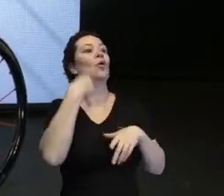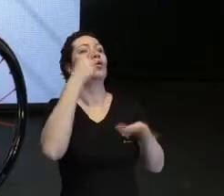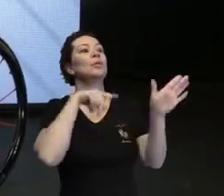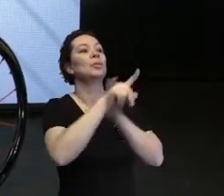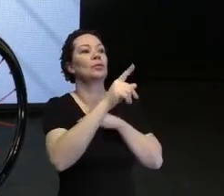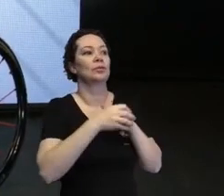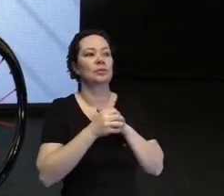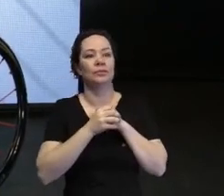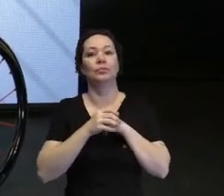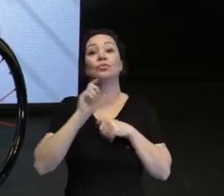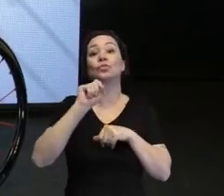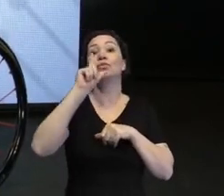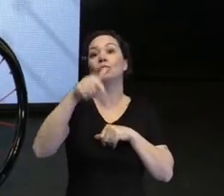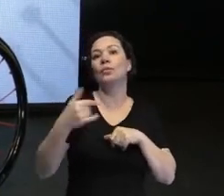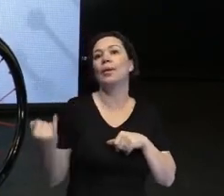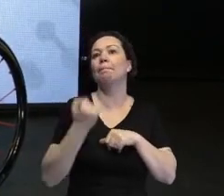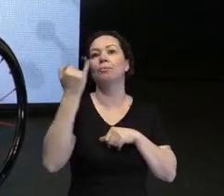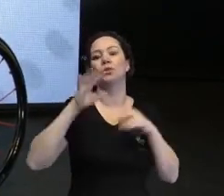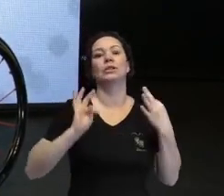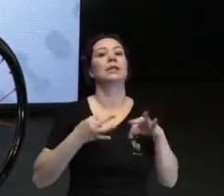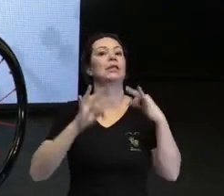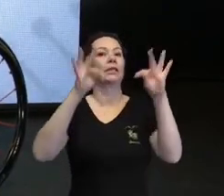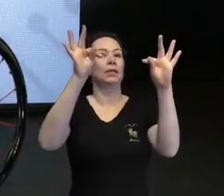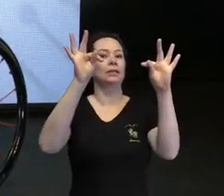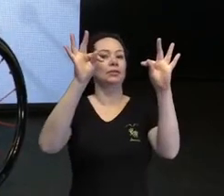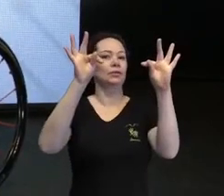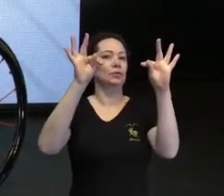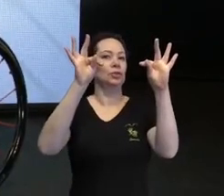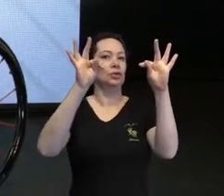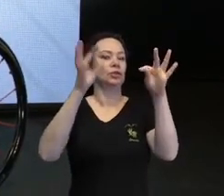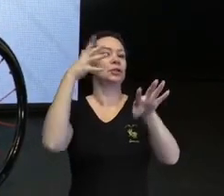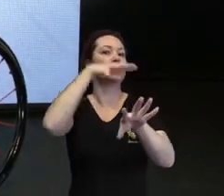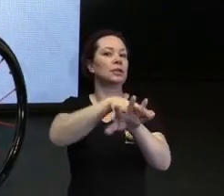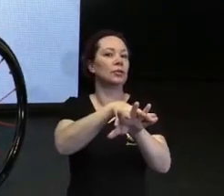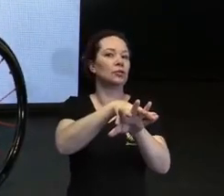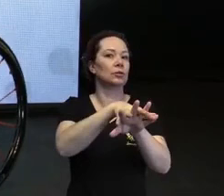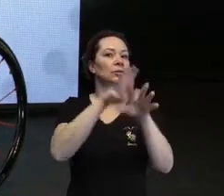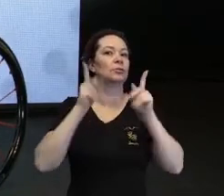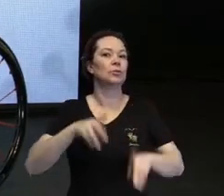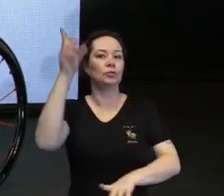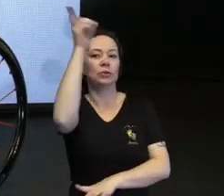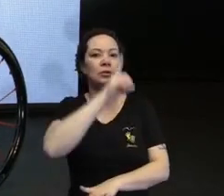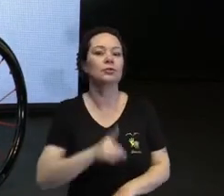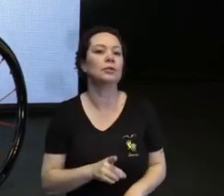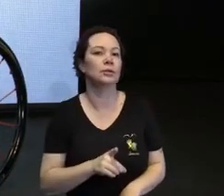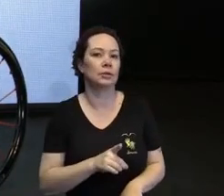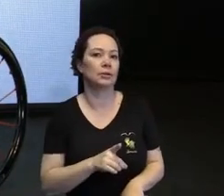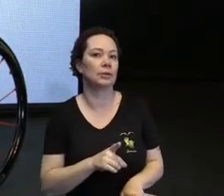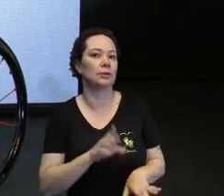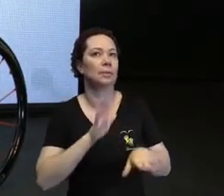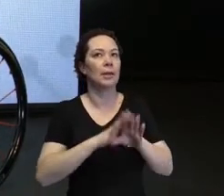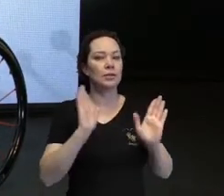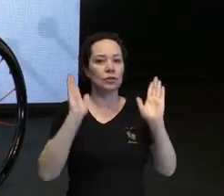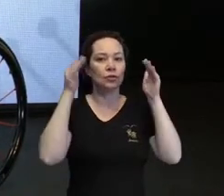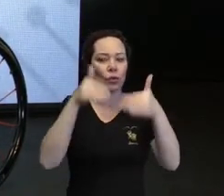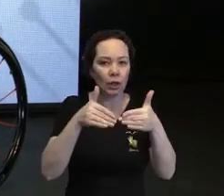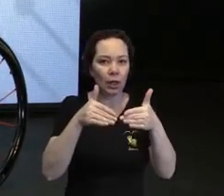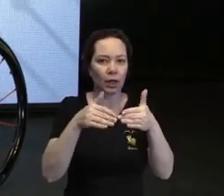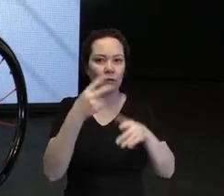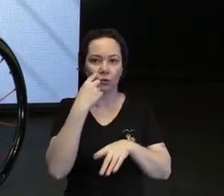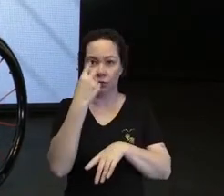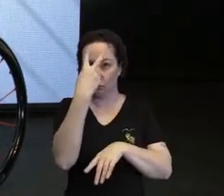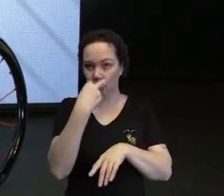Qual que é a importância da tecnologia para a inclusão das pessoas com deficiência, mais especificamente da deficiência visual?